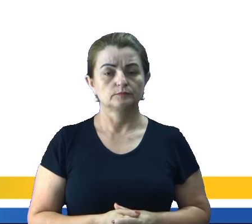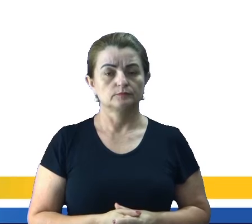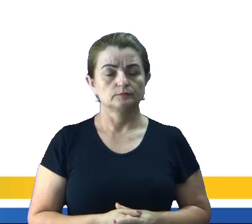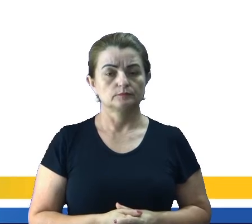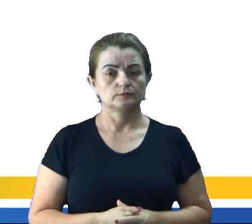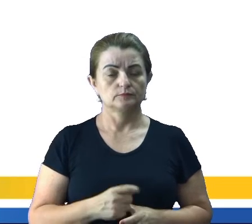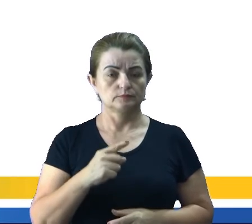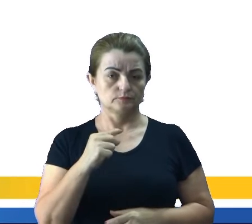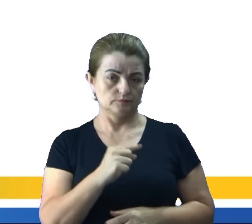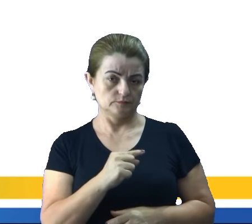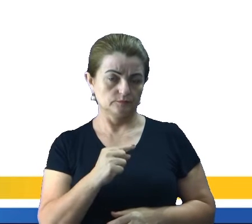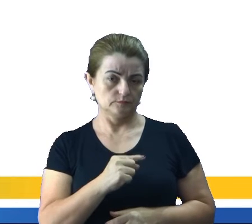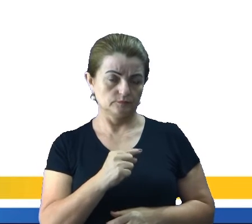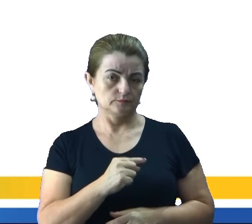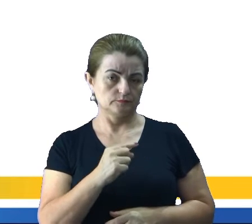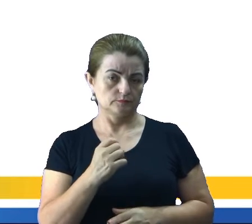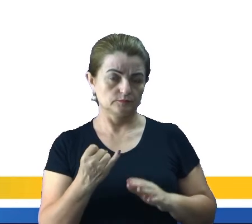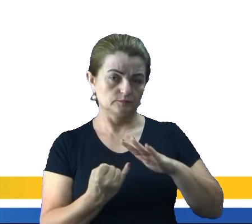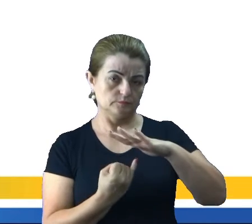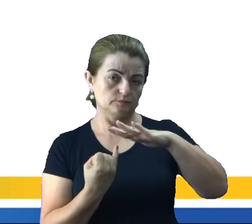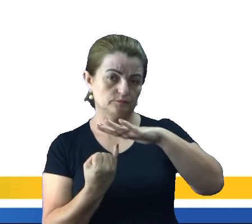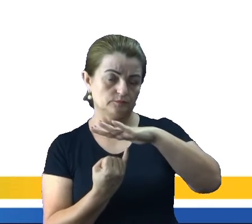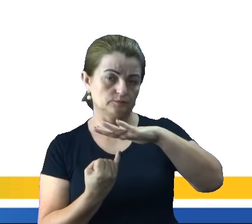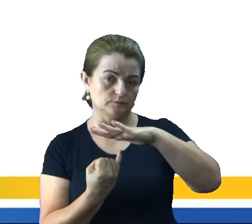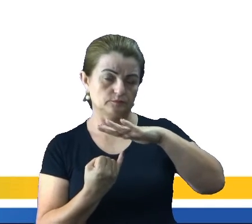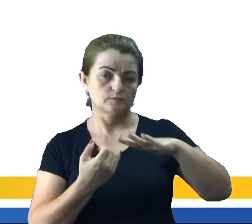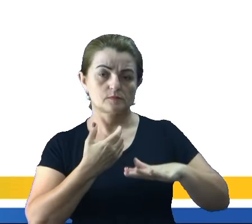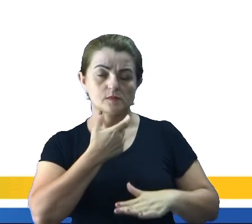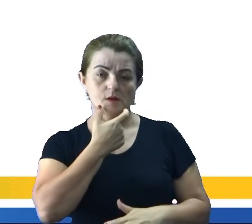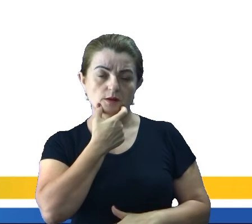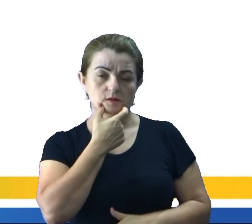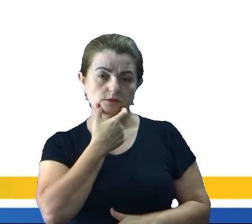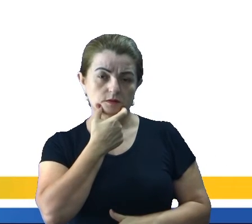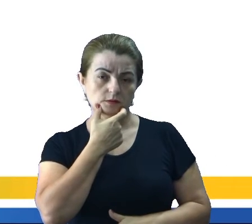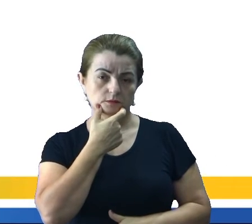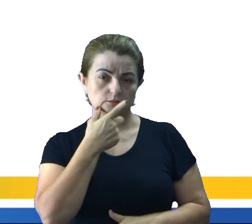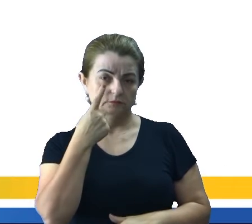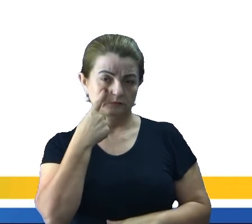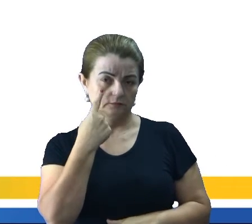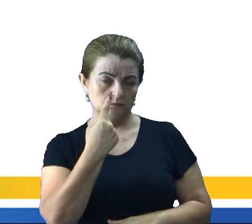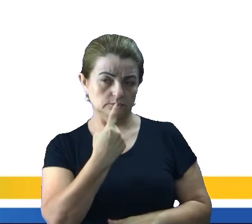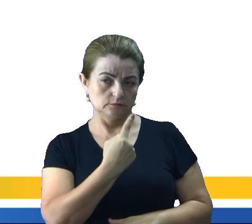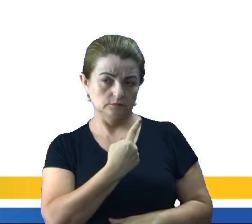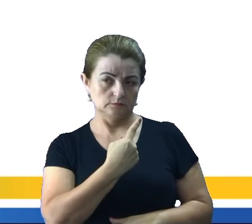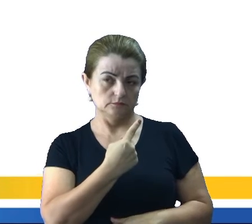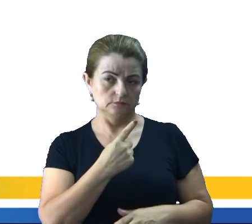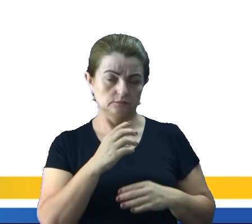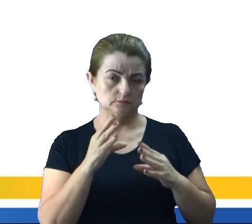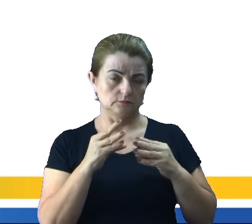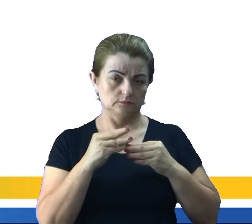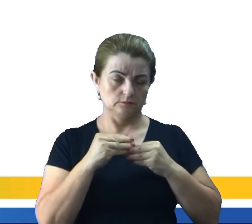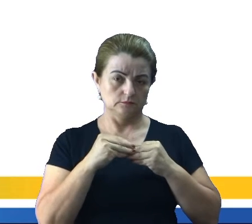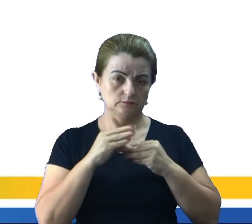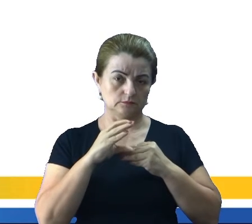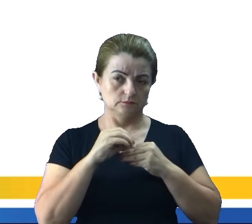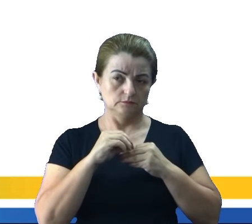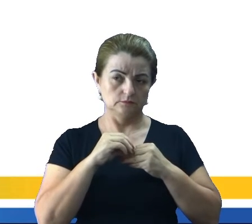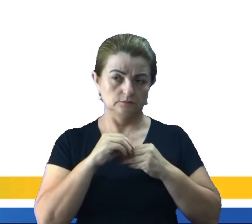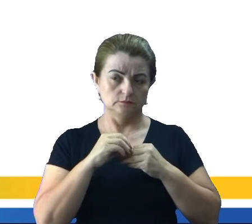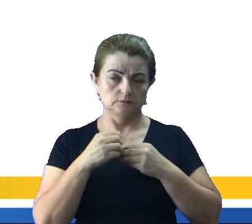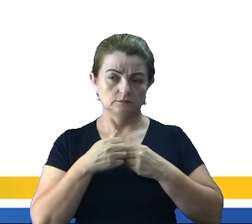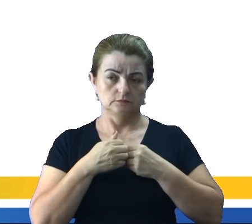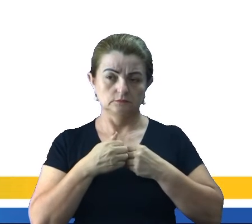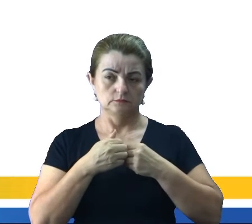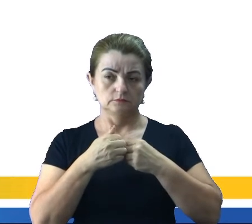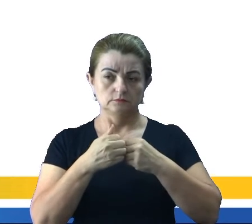essa é considerada Uma marca informal Na língua inglesa Então Quando vocês Verem essa contração Seguida de apóstrofo Que é uma